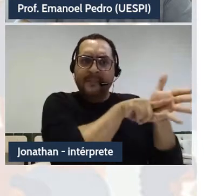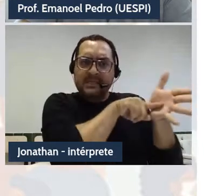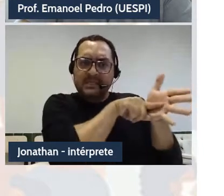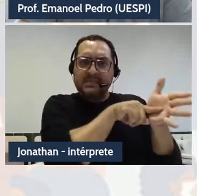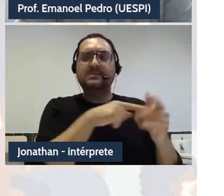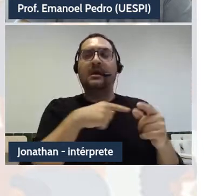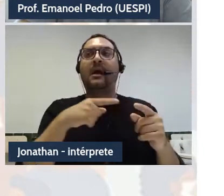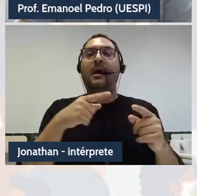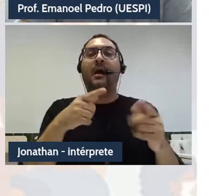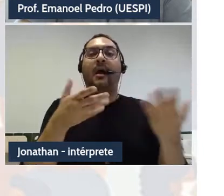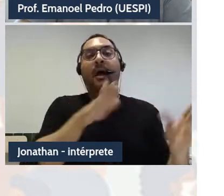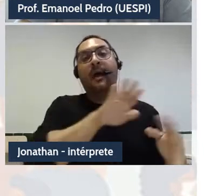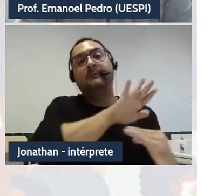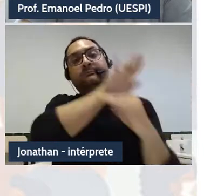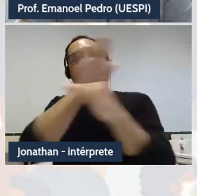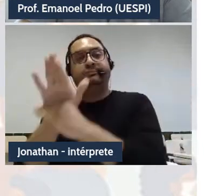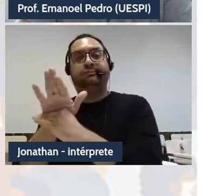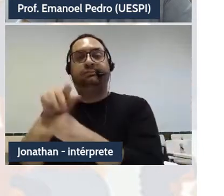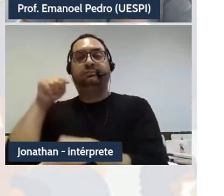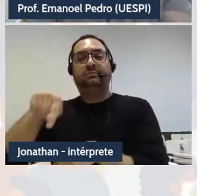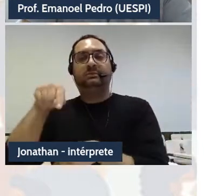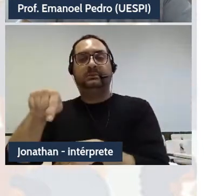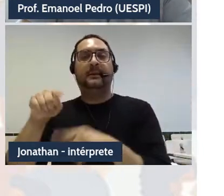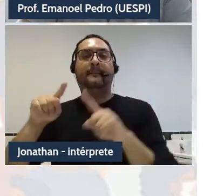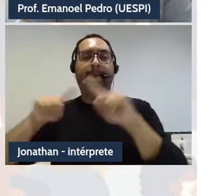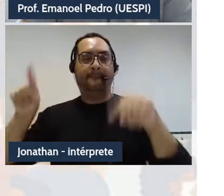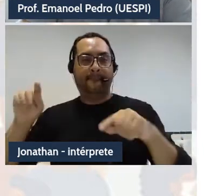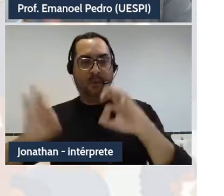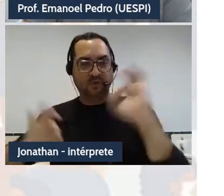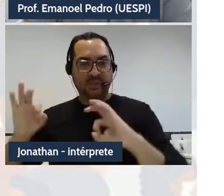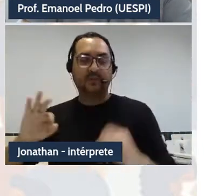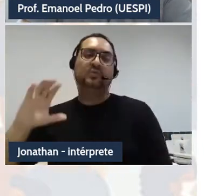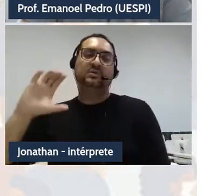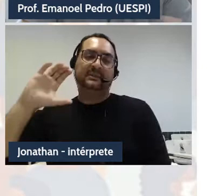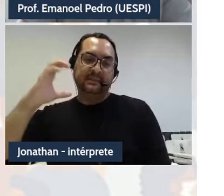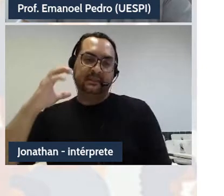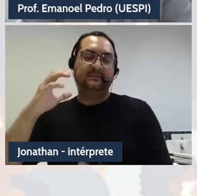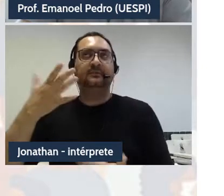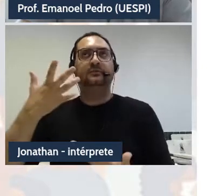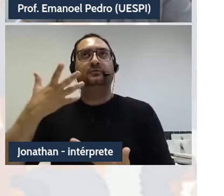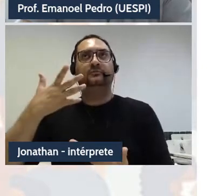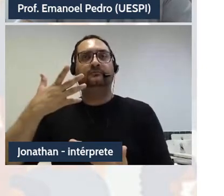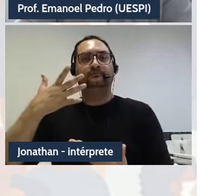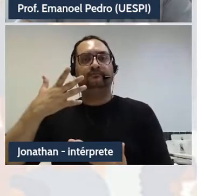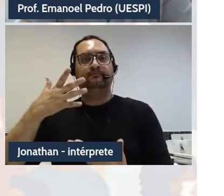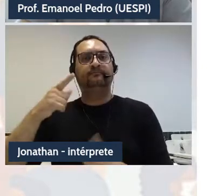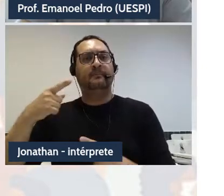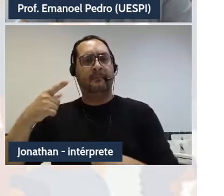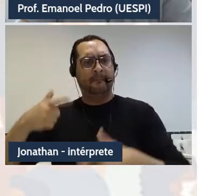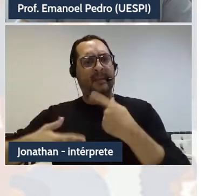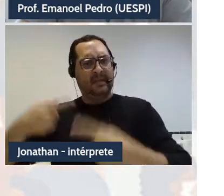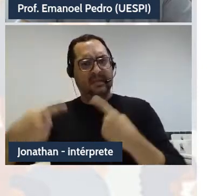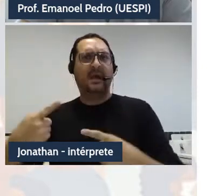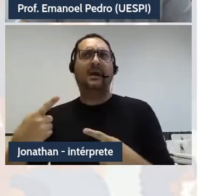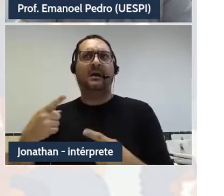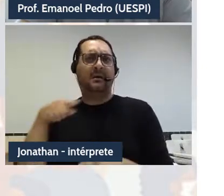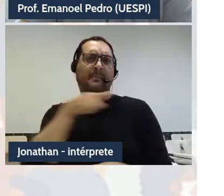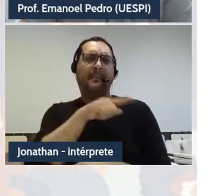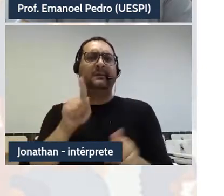projeto, um projeto não apenas científico, militar, político, mas um projeto de poder.